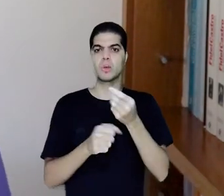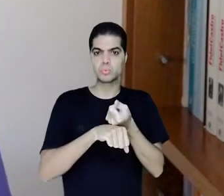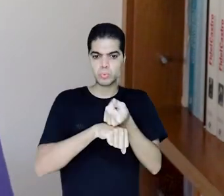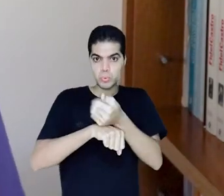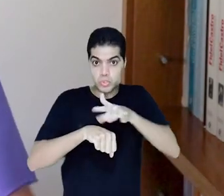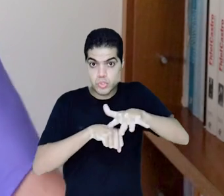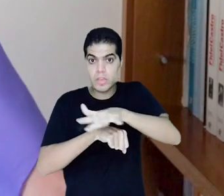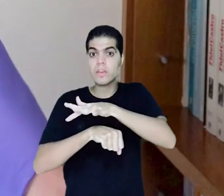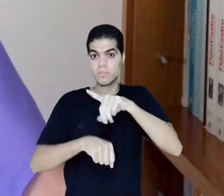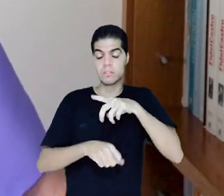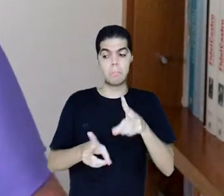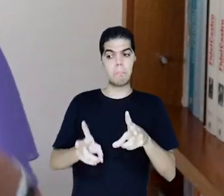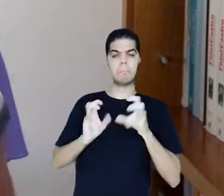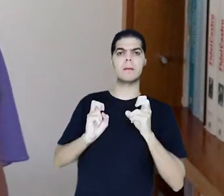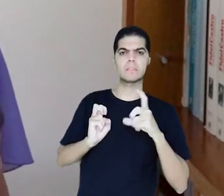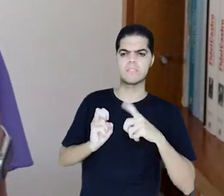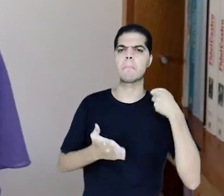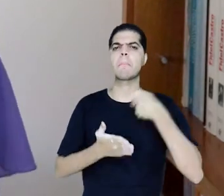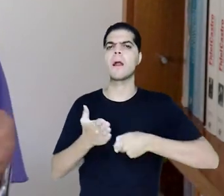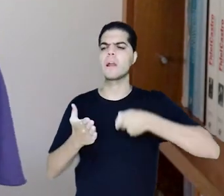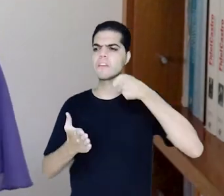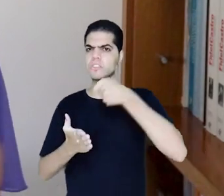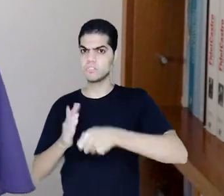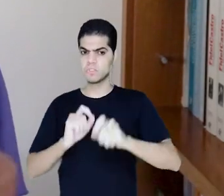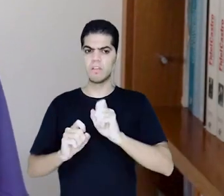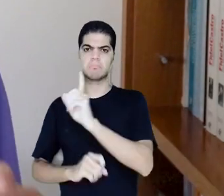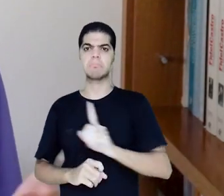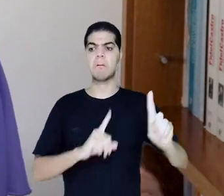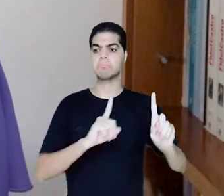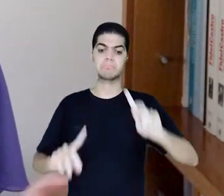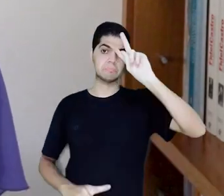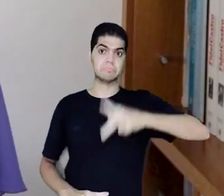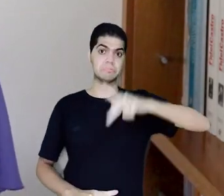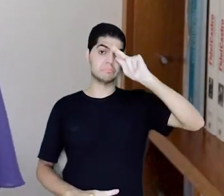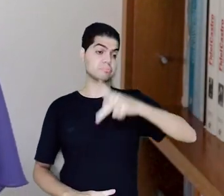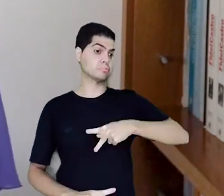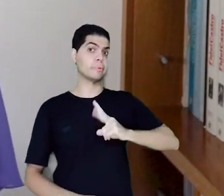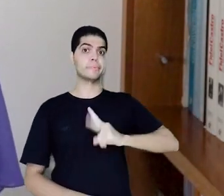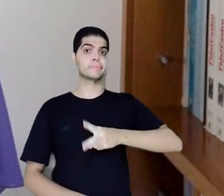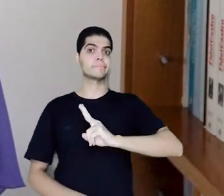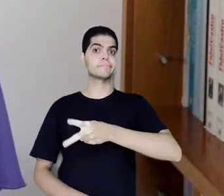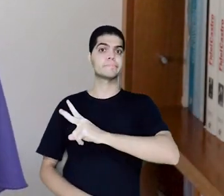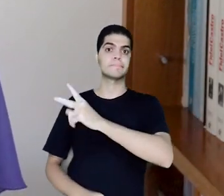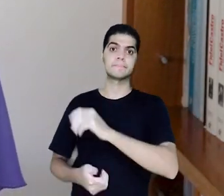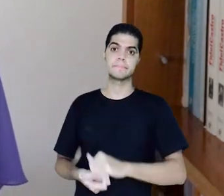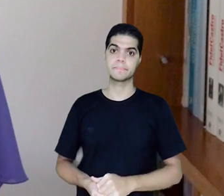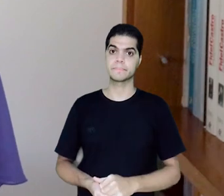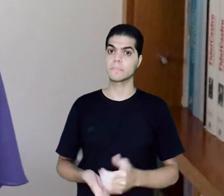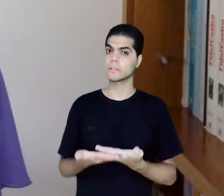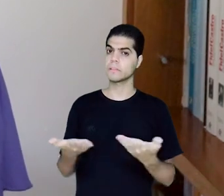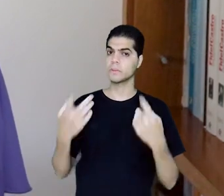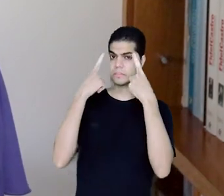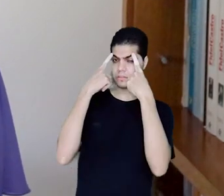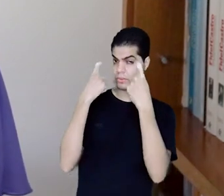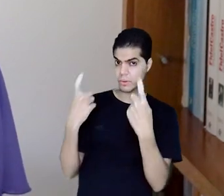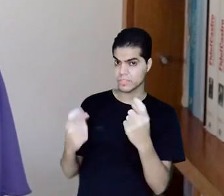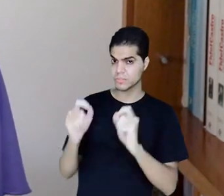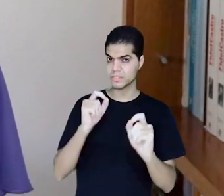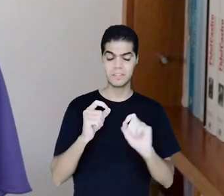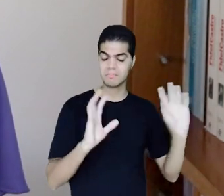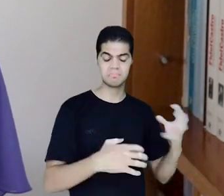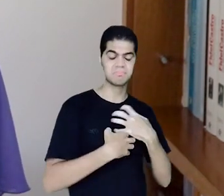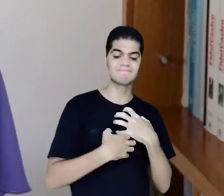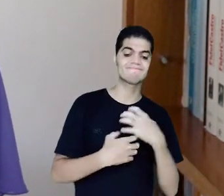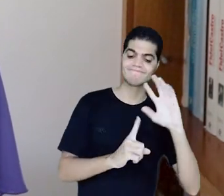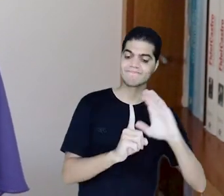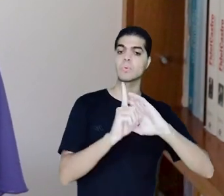patriarcalismo e reivindica um individualismo destrutivo. Essa violência está no DNA do